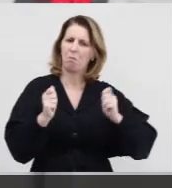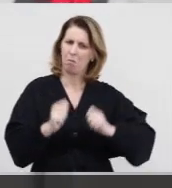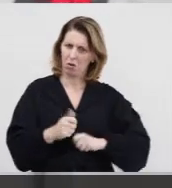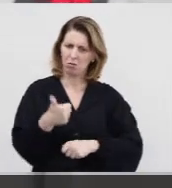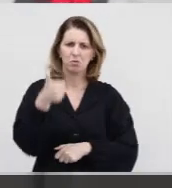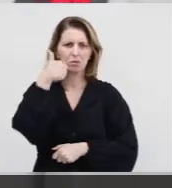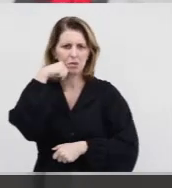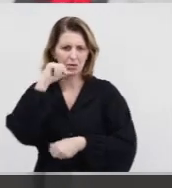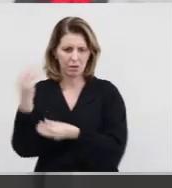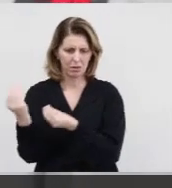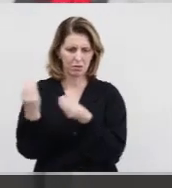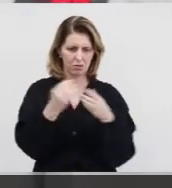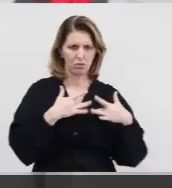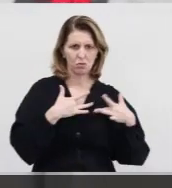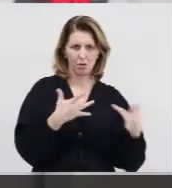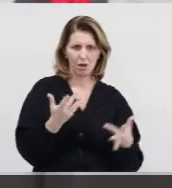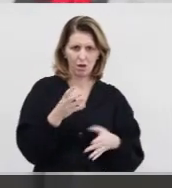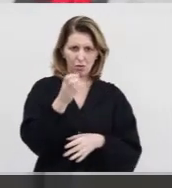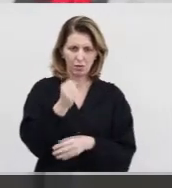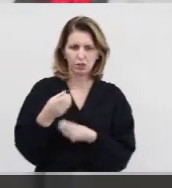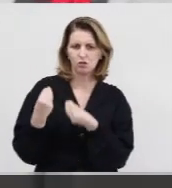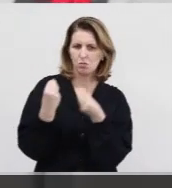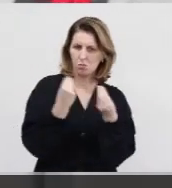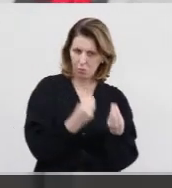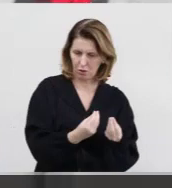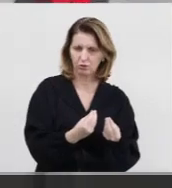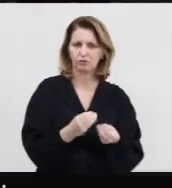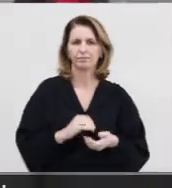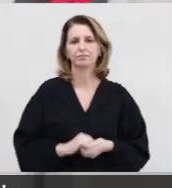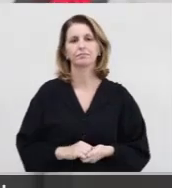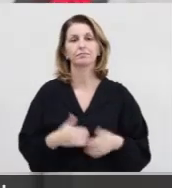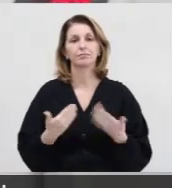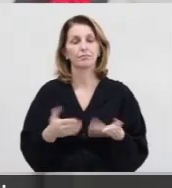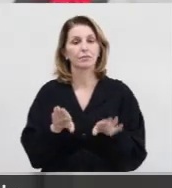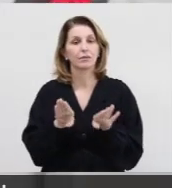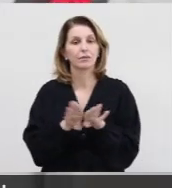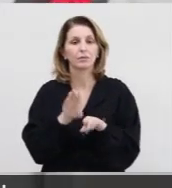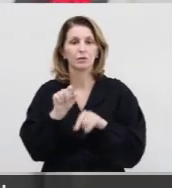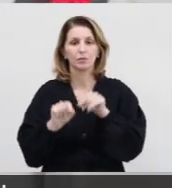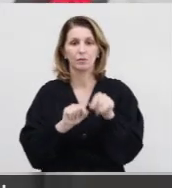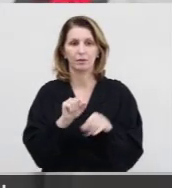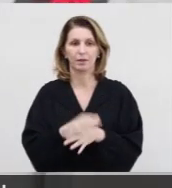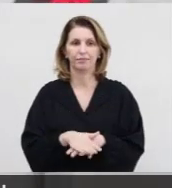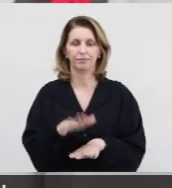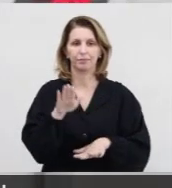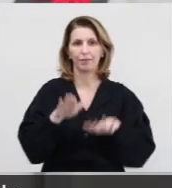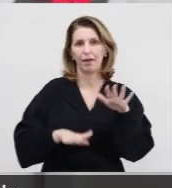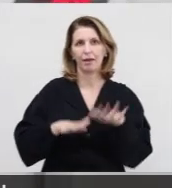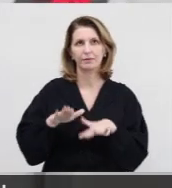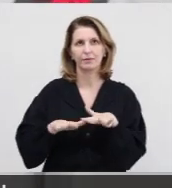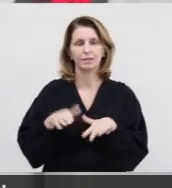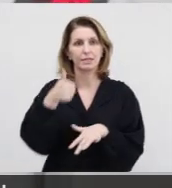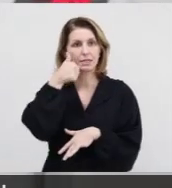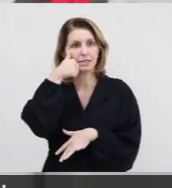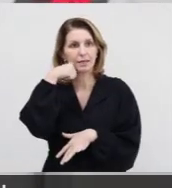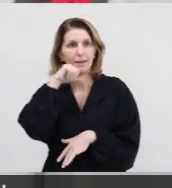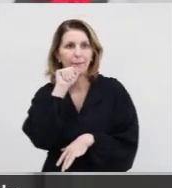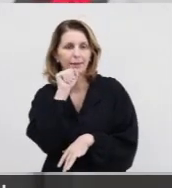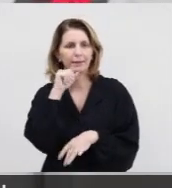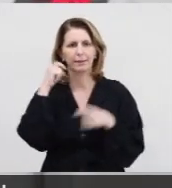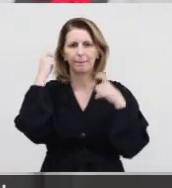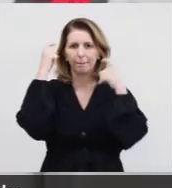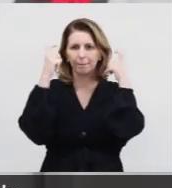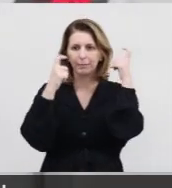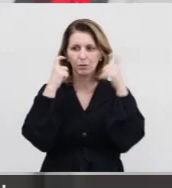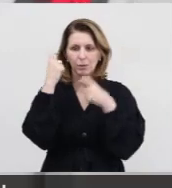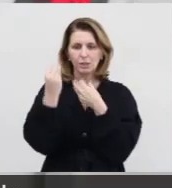leite de outra mãe para o bebê que não é seu. Outra coisa que se coloca também é em relação ao leite